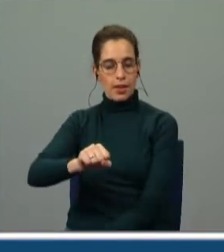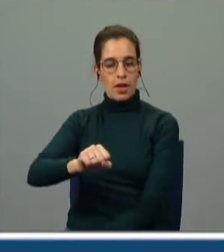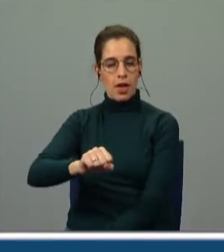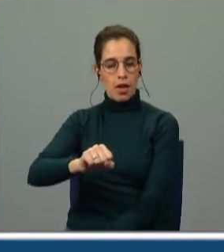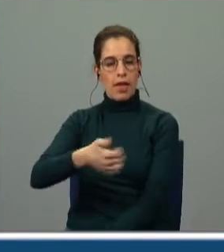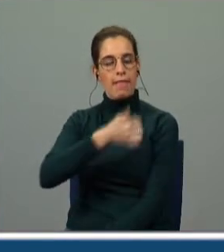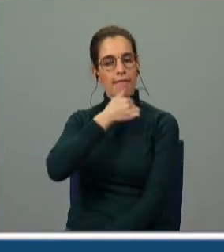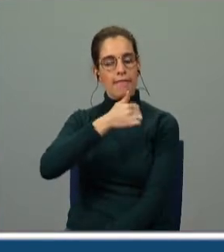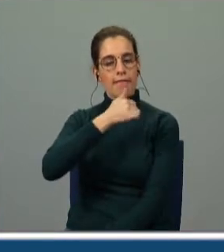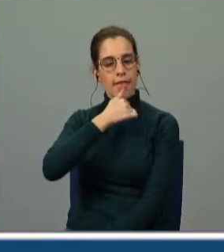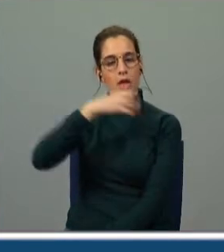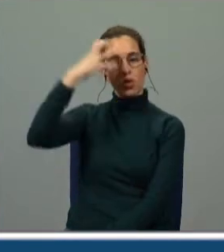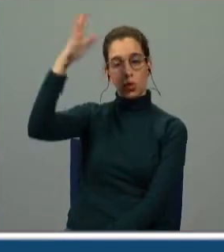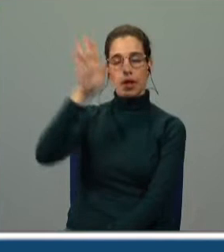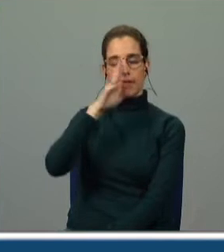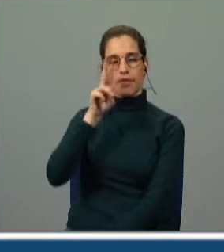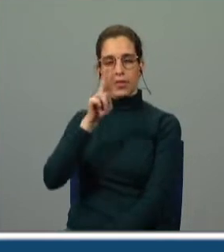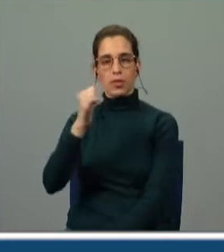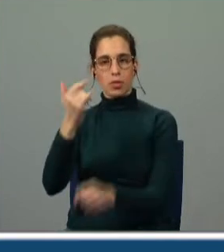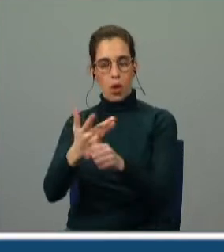fôssemos ver a outra parte,